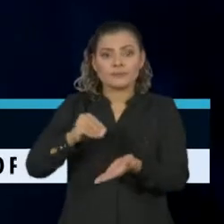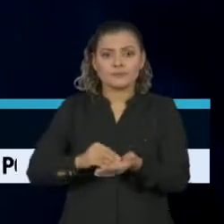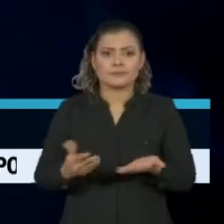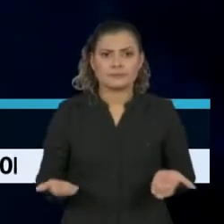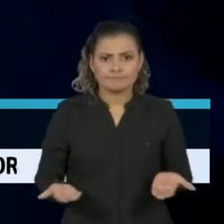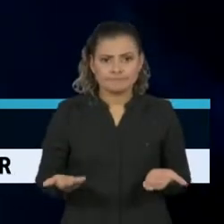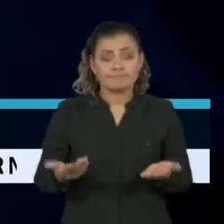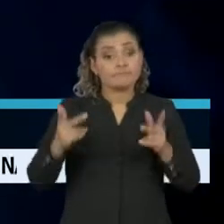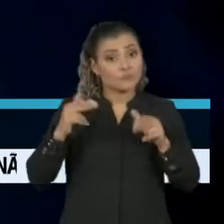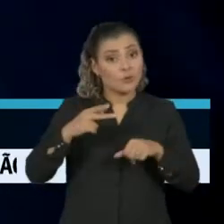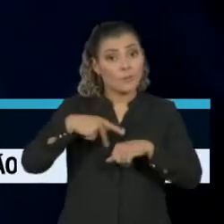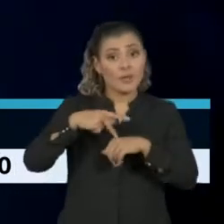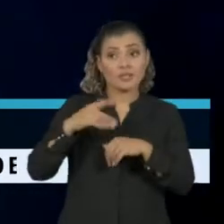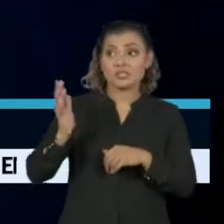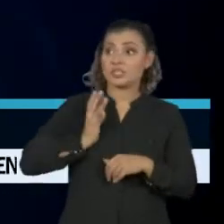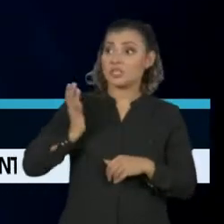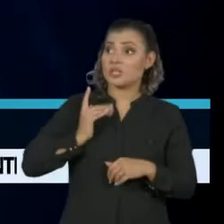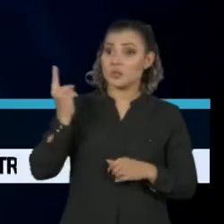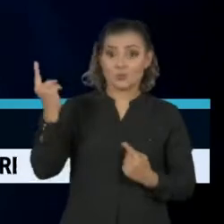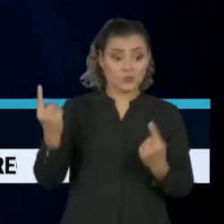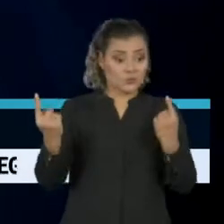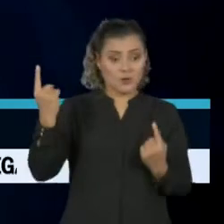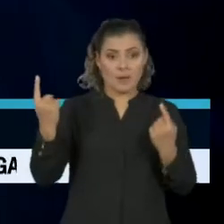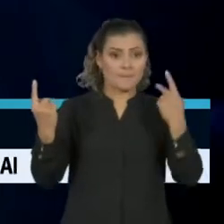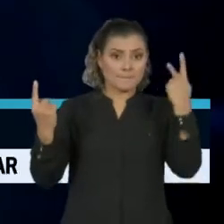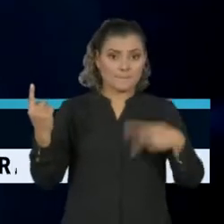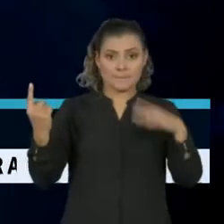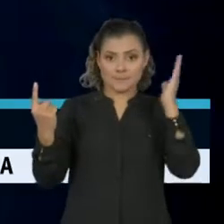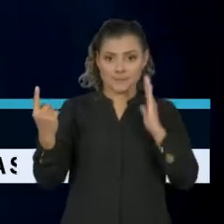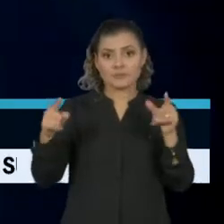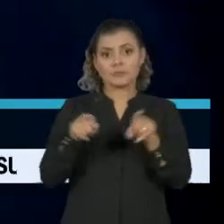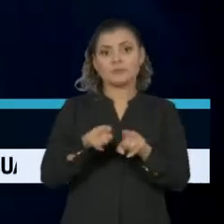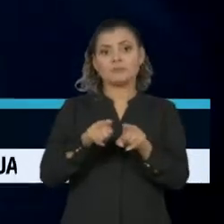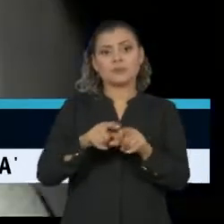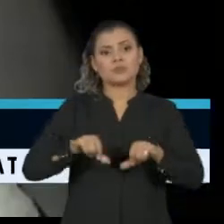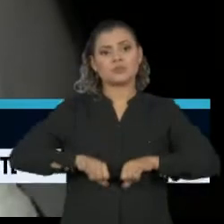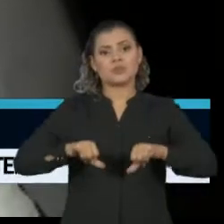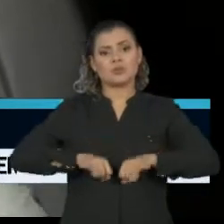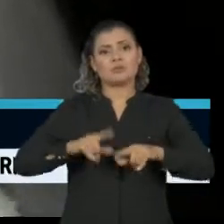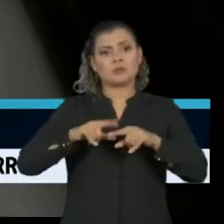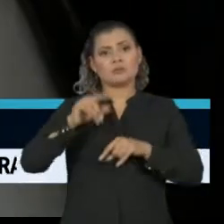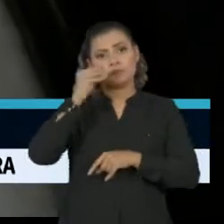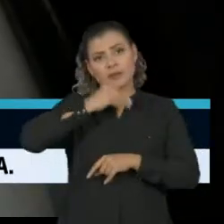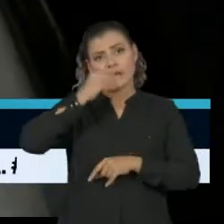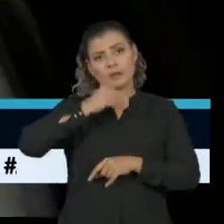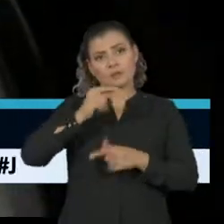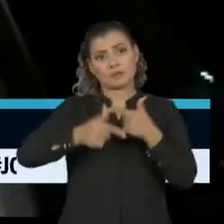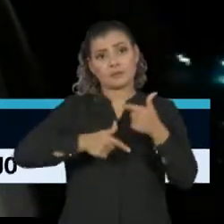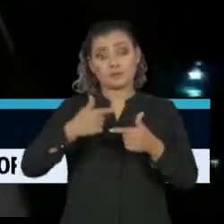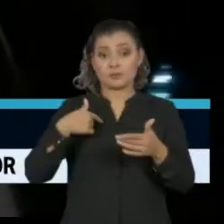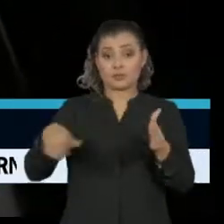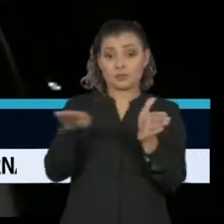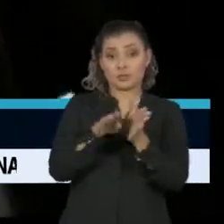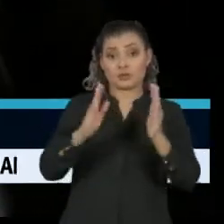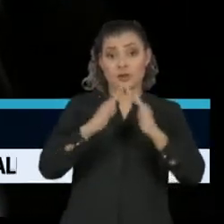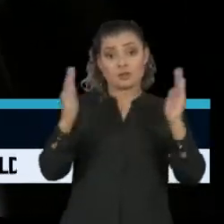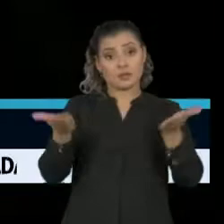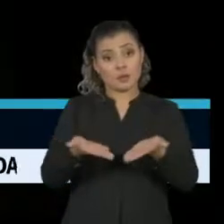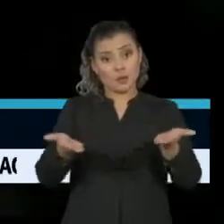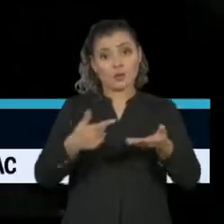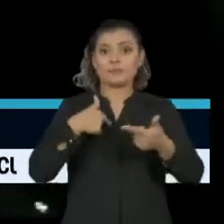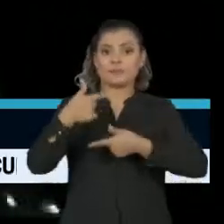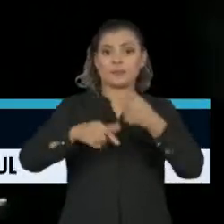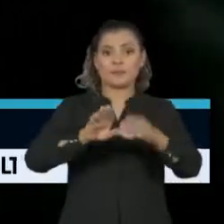igual a de países ricos, sofre com condições precárias de trabalho. Estou chegando em casa, de mais um